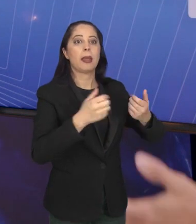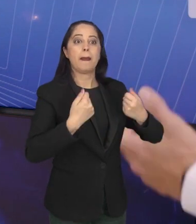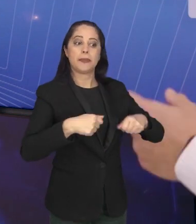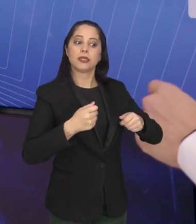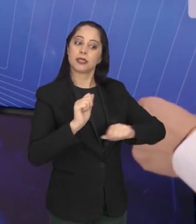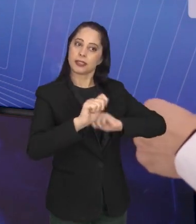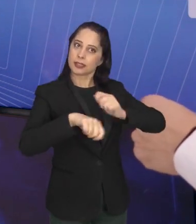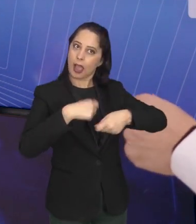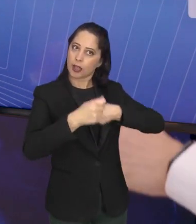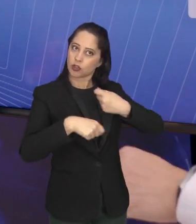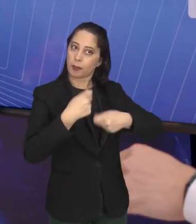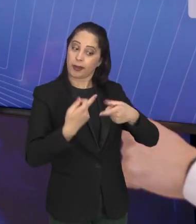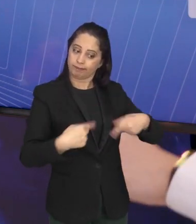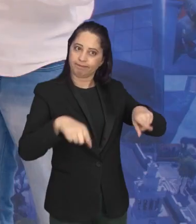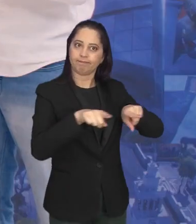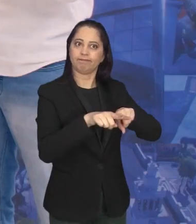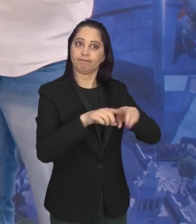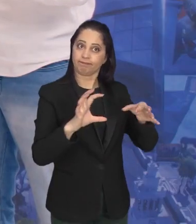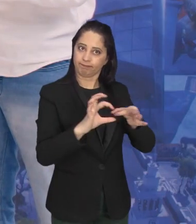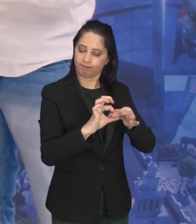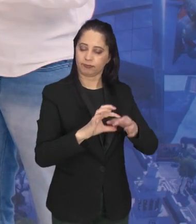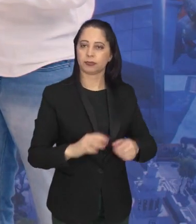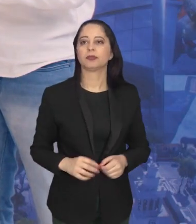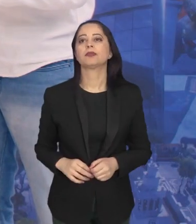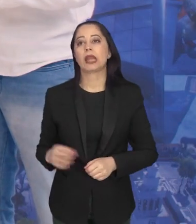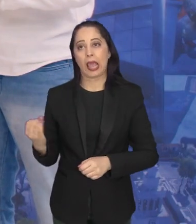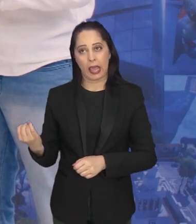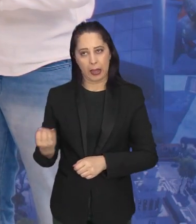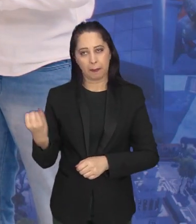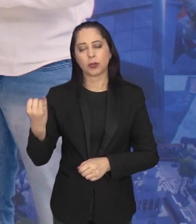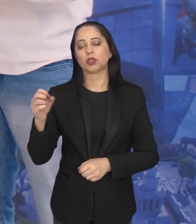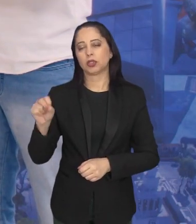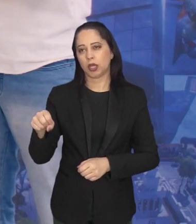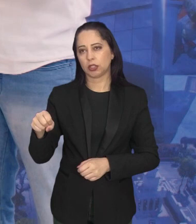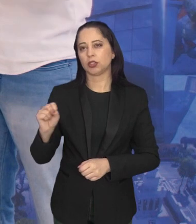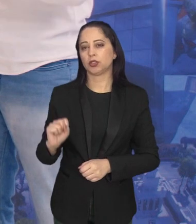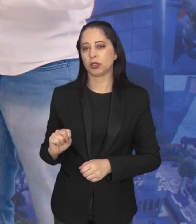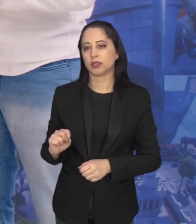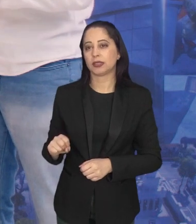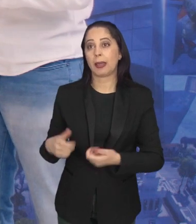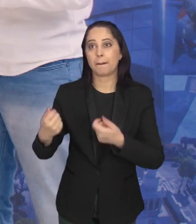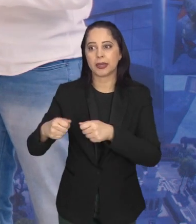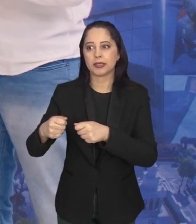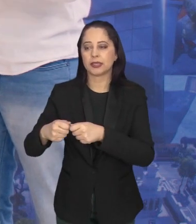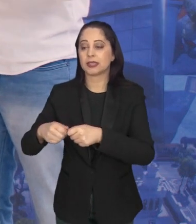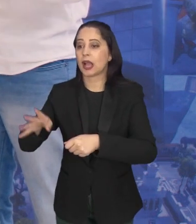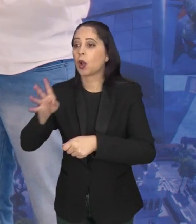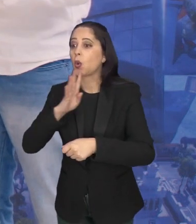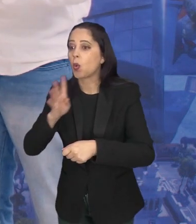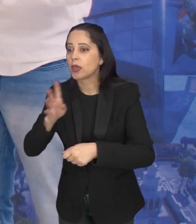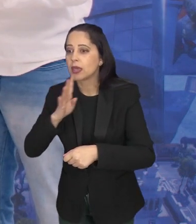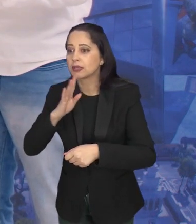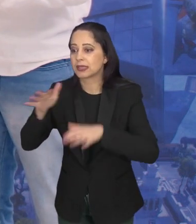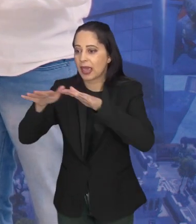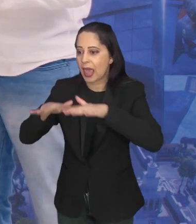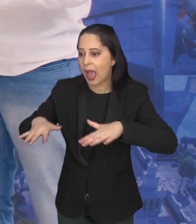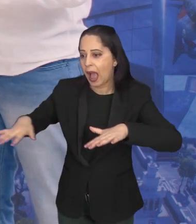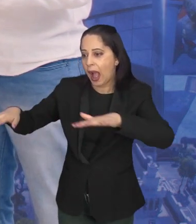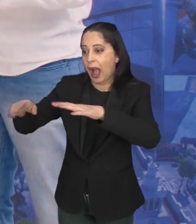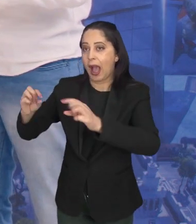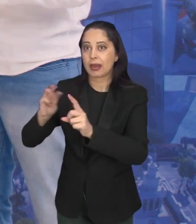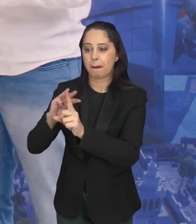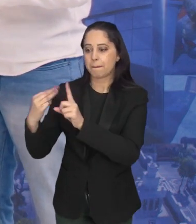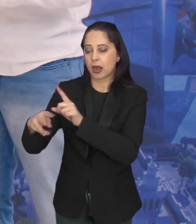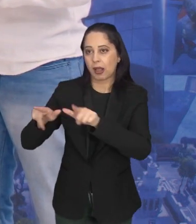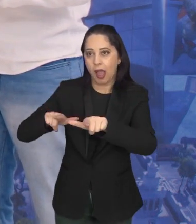E eu acho que isso é um ponto importante da gente focar. A gente ter conhecimento sobre a área do negócio, não